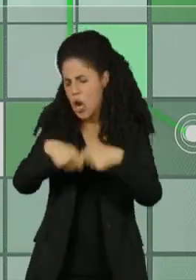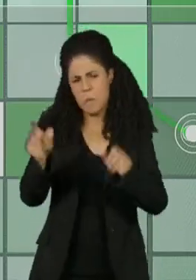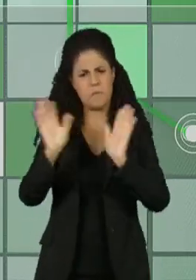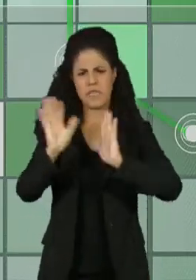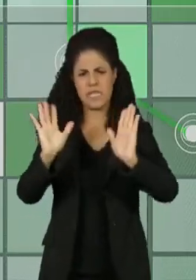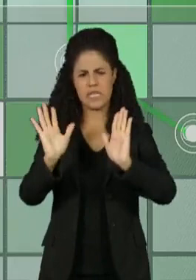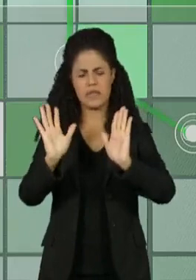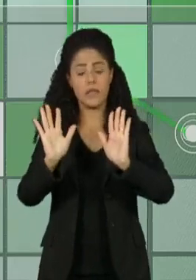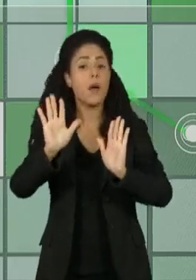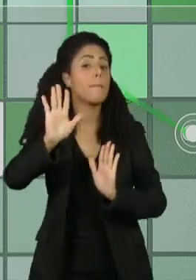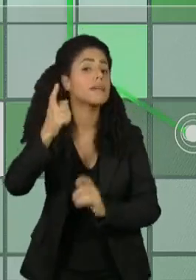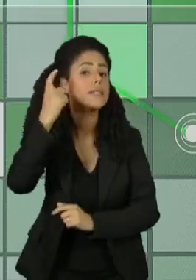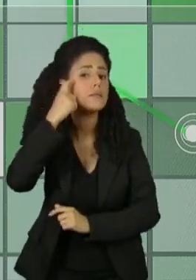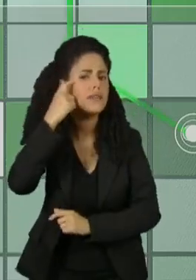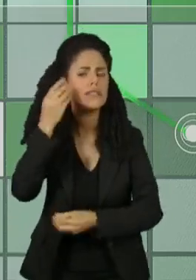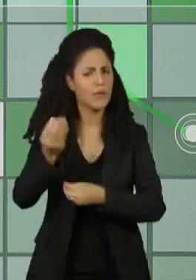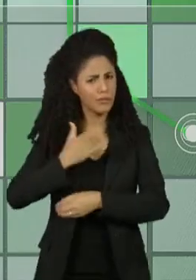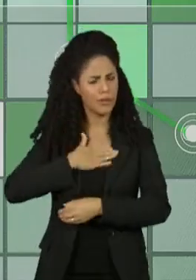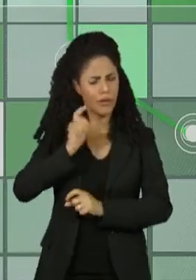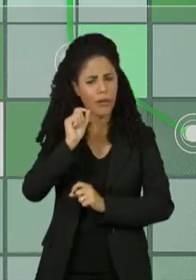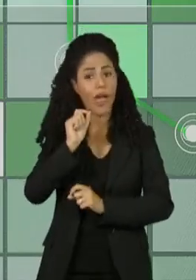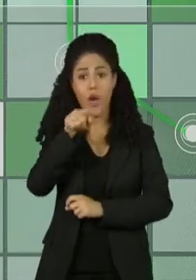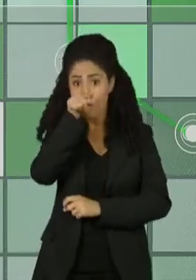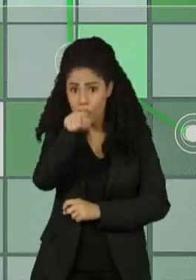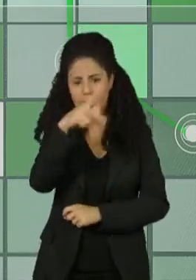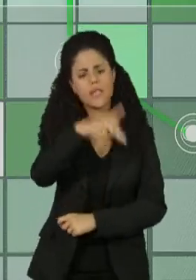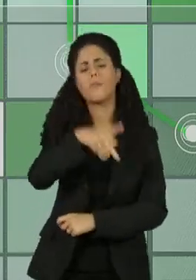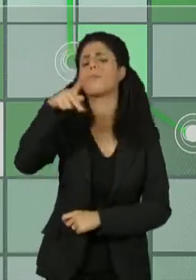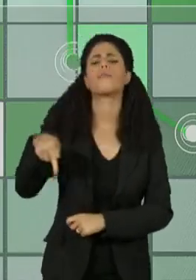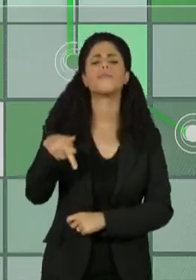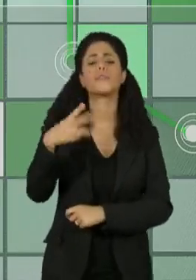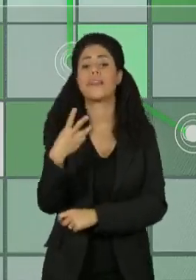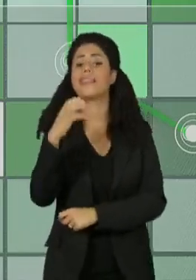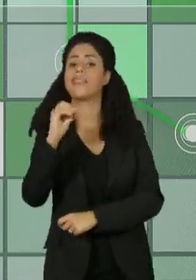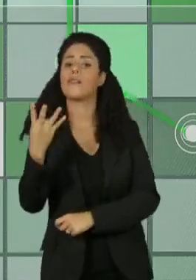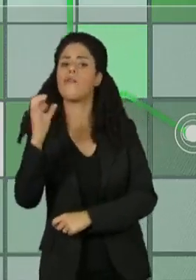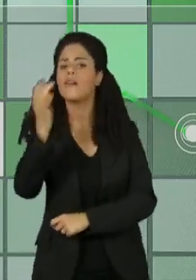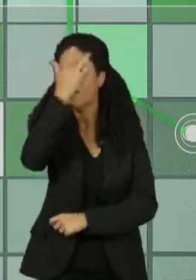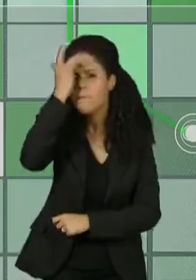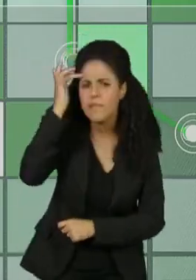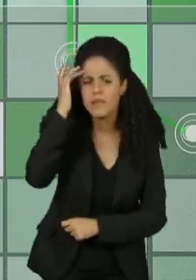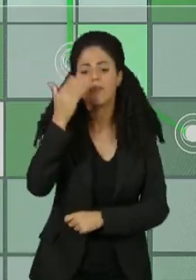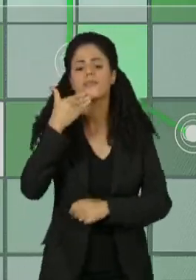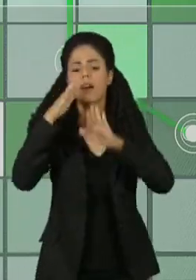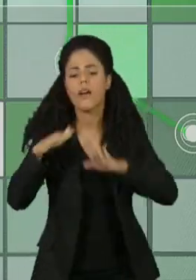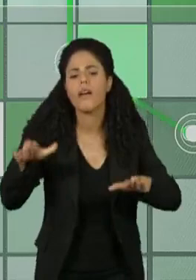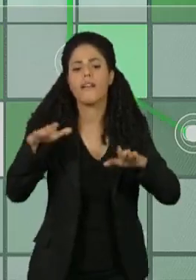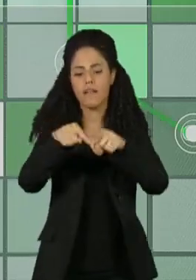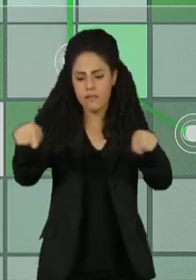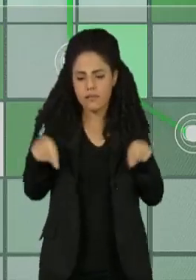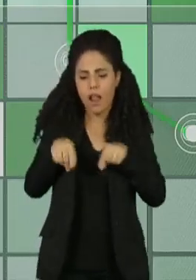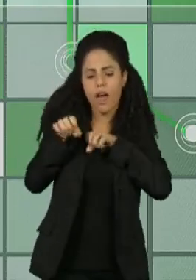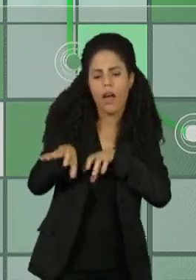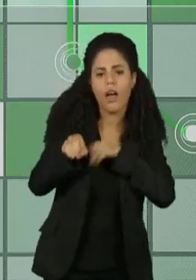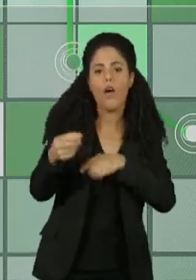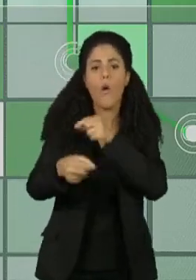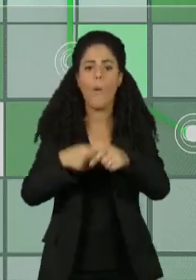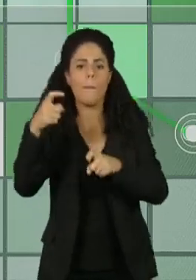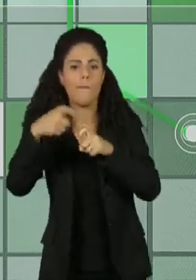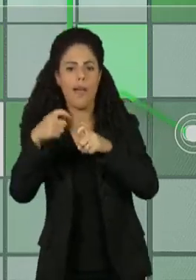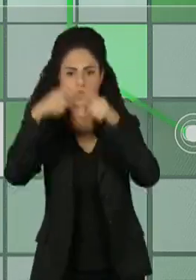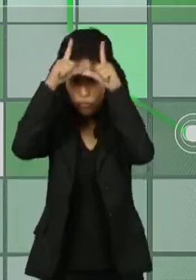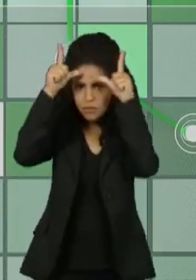são obrigados, mas pensa bem, um professor que lida com 30, 40 pessoas, crianças em sala de aula, um médico, um